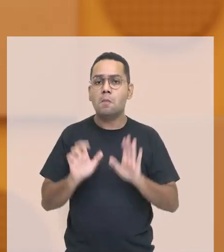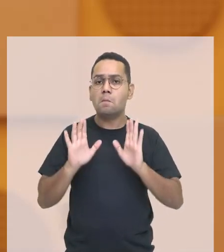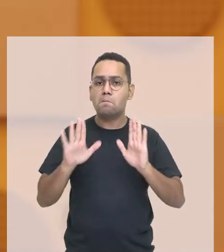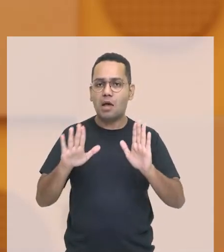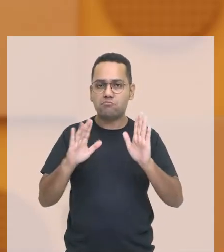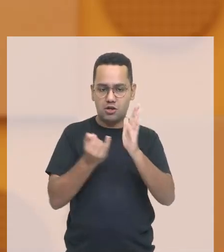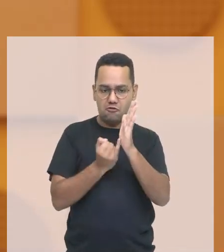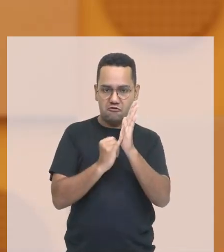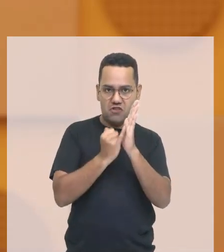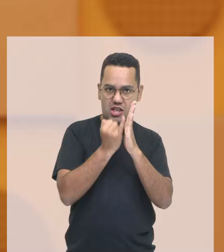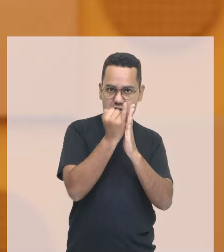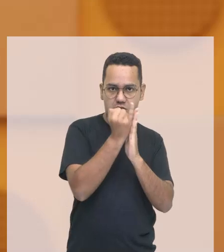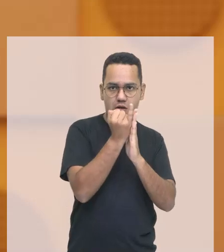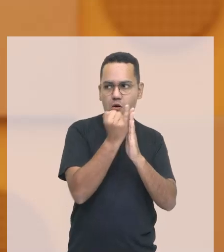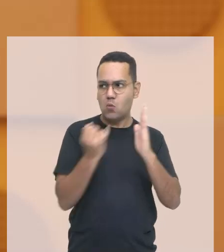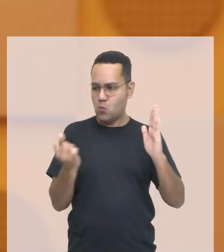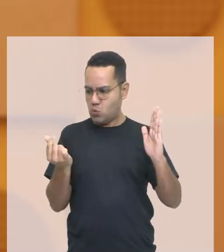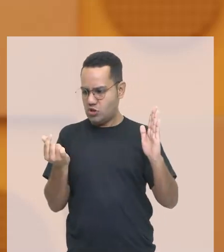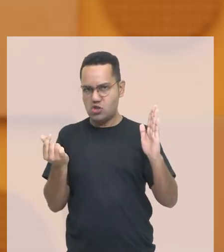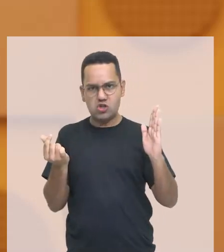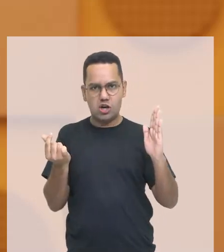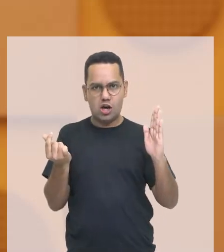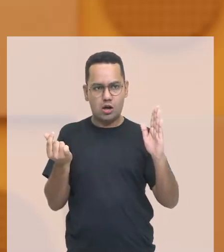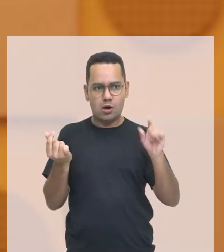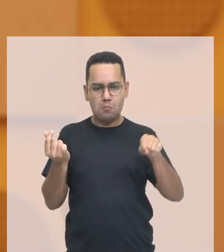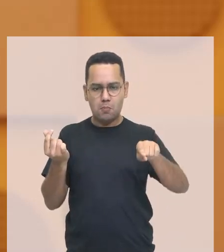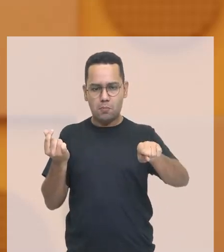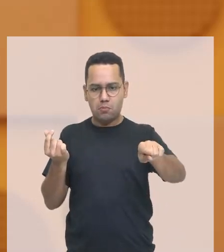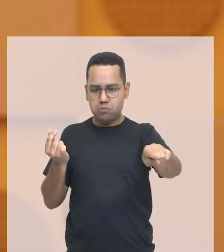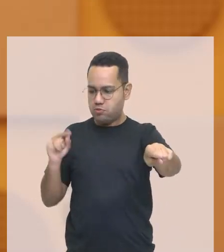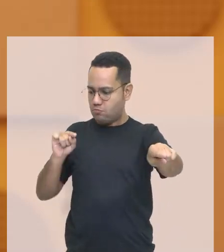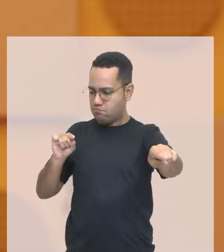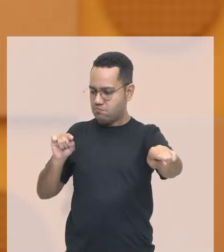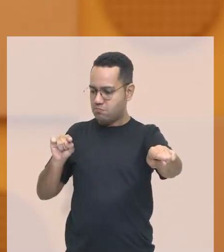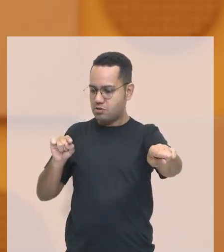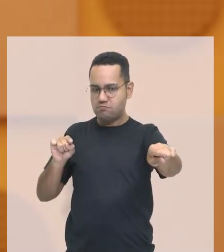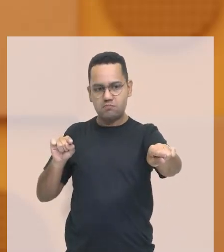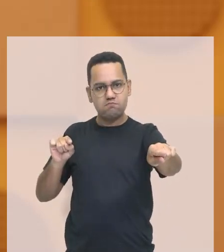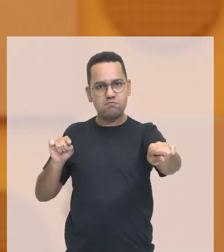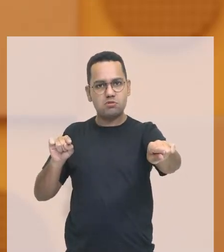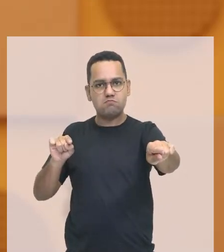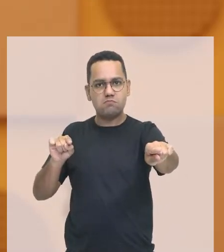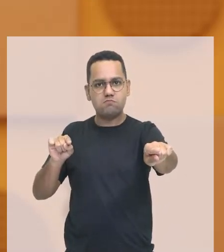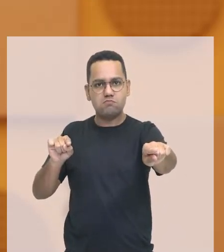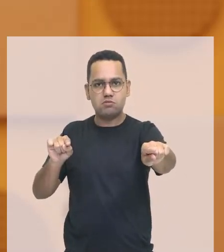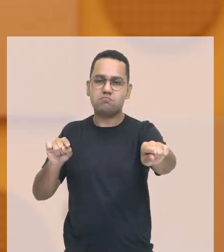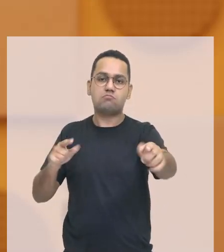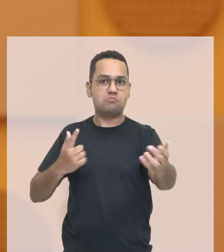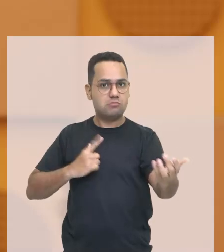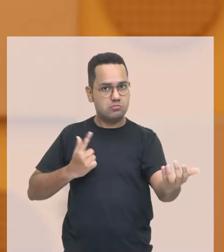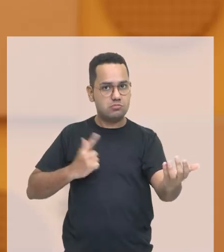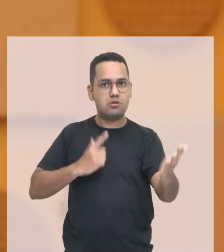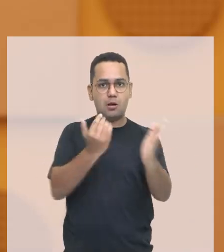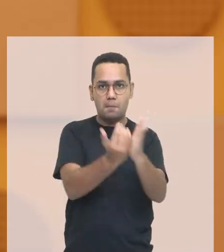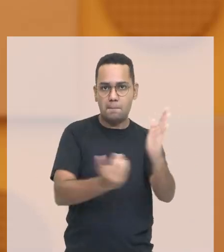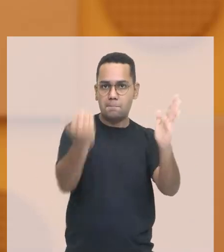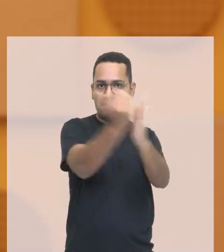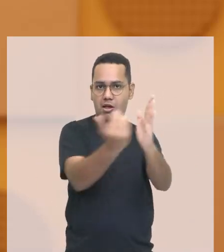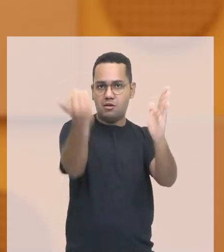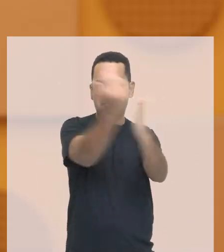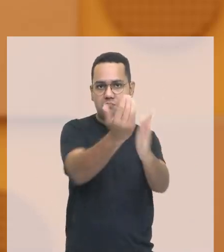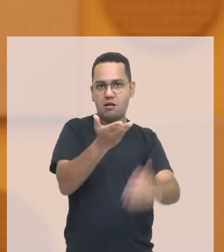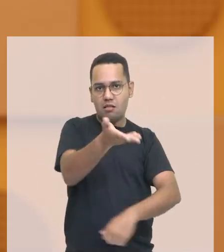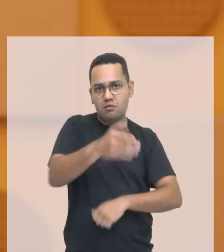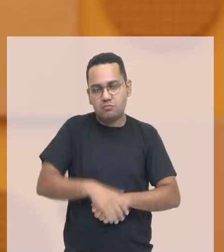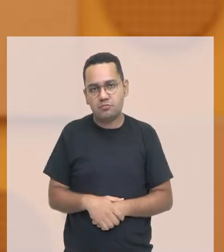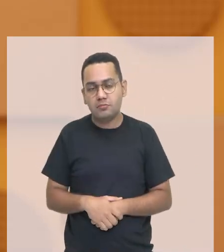níveis alarmantes e galopantes. Gente, a gente imagina que quando um preço, o preço de uma mercadoria sobe, é porque o